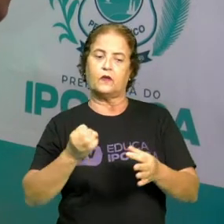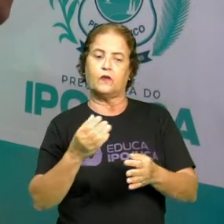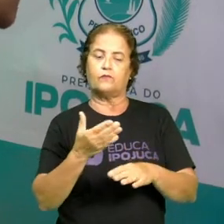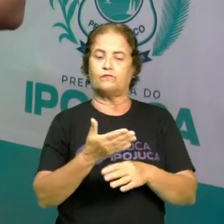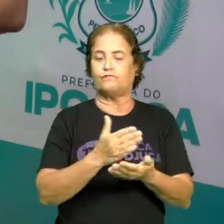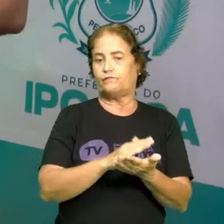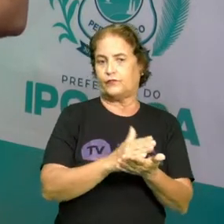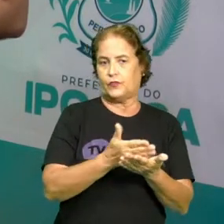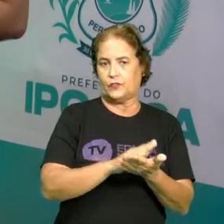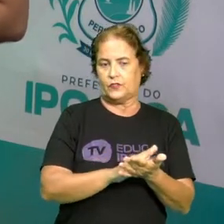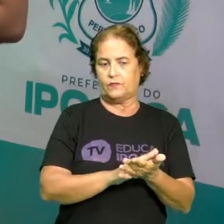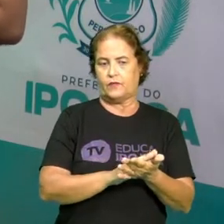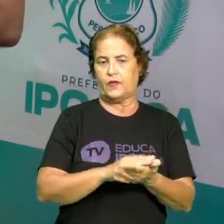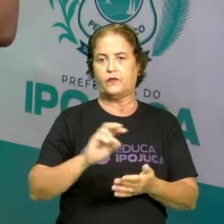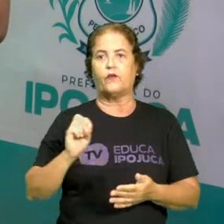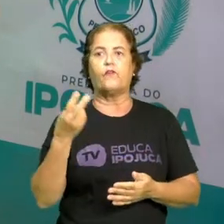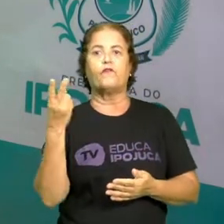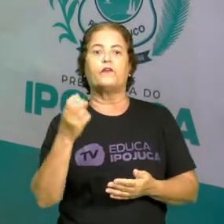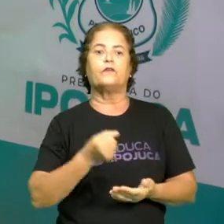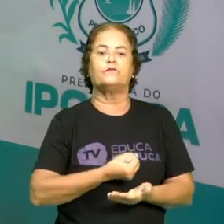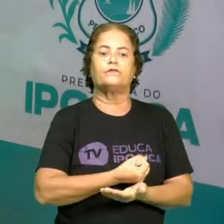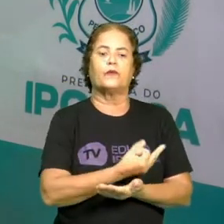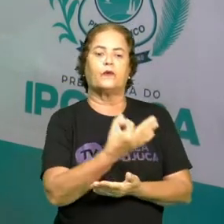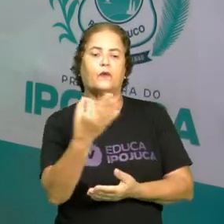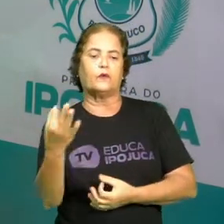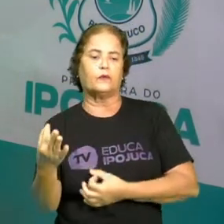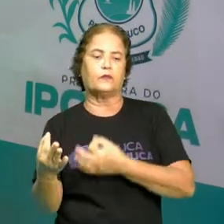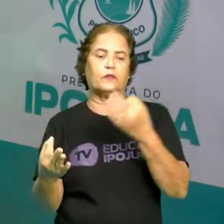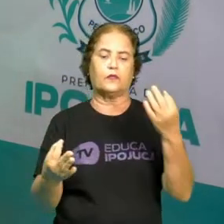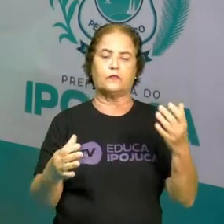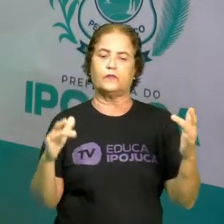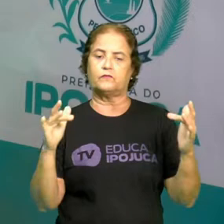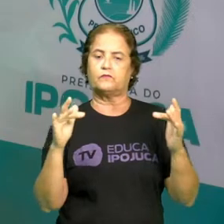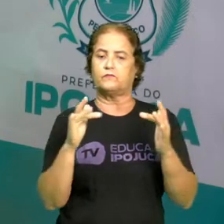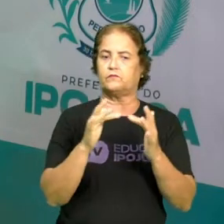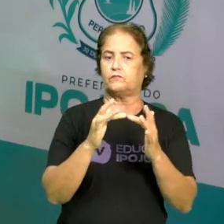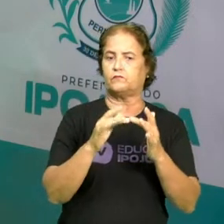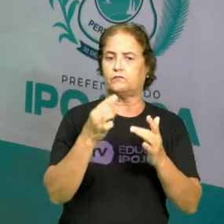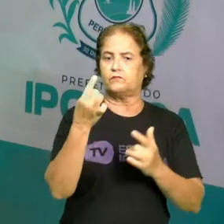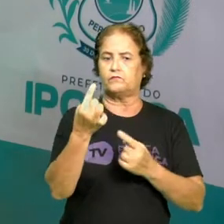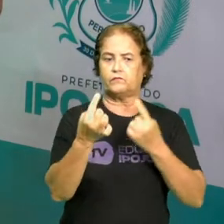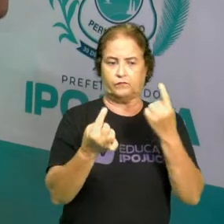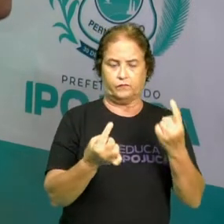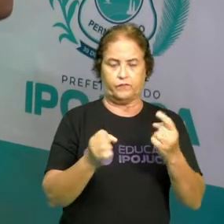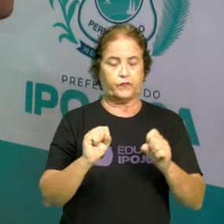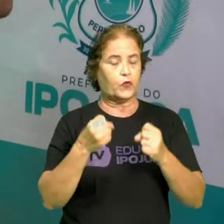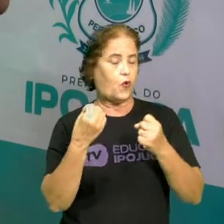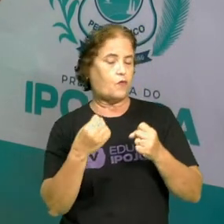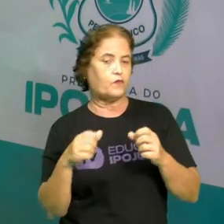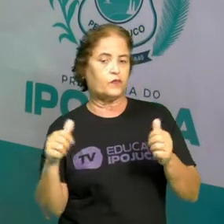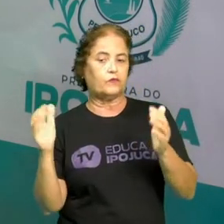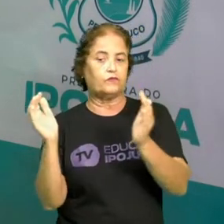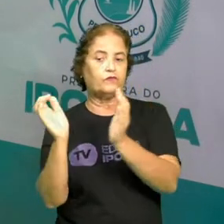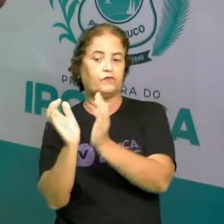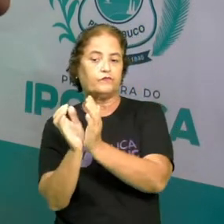contado, que pode fazer a correspondência 1 a 1 ou por agrupamento.